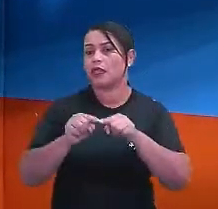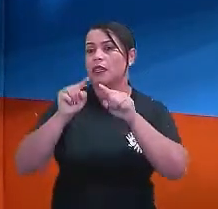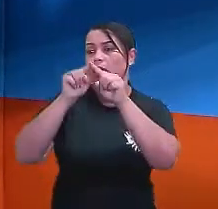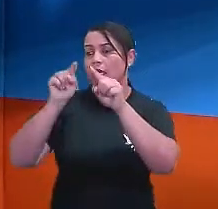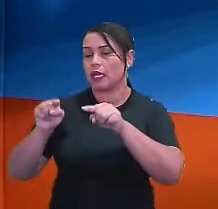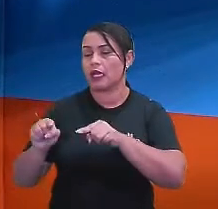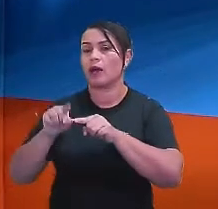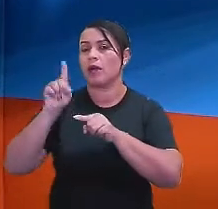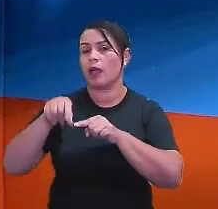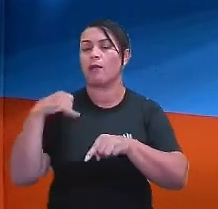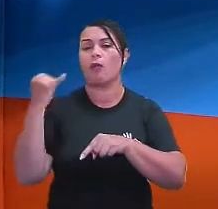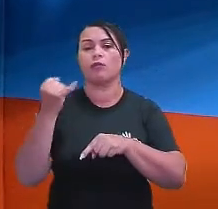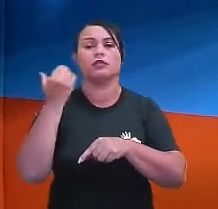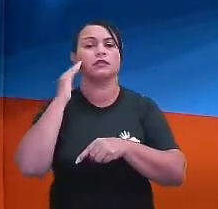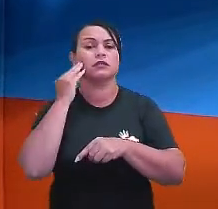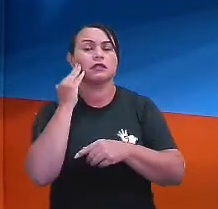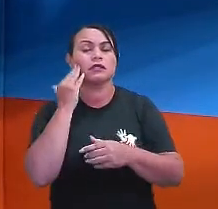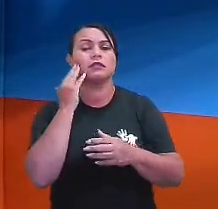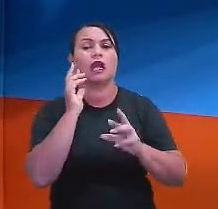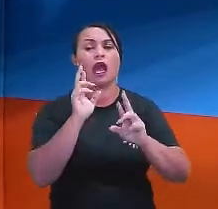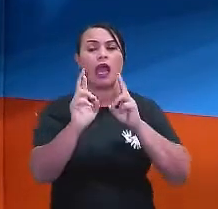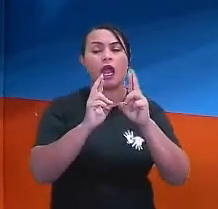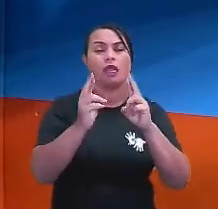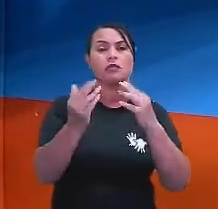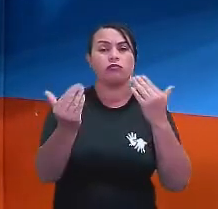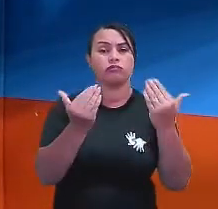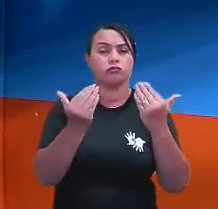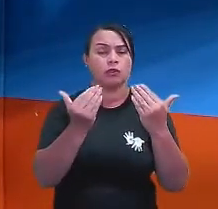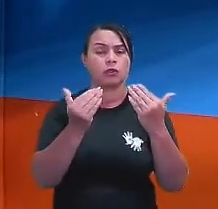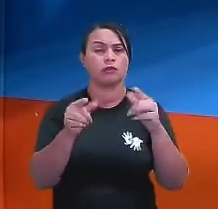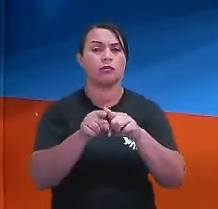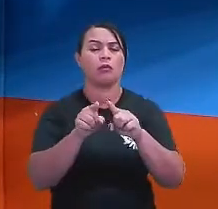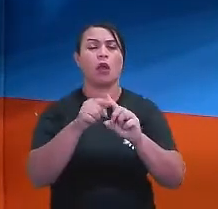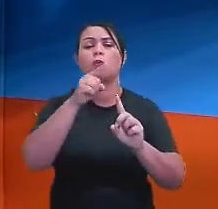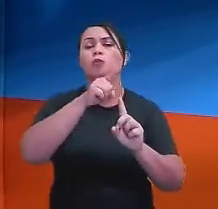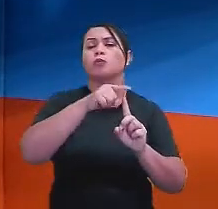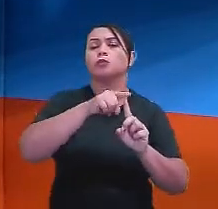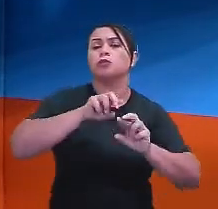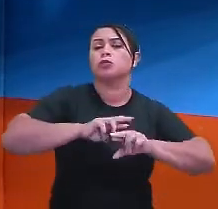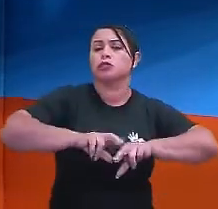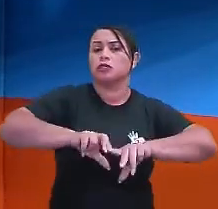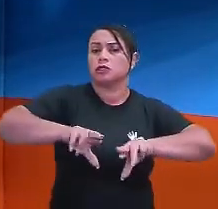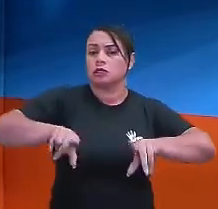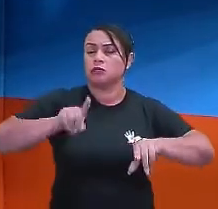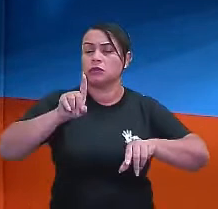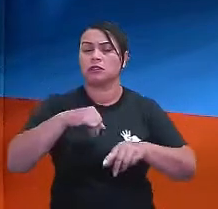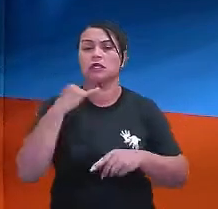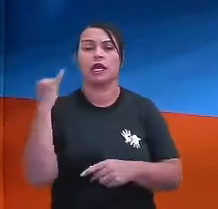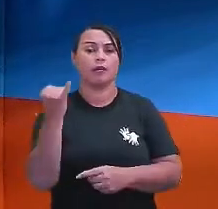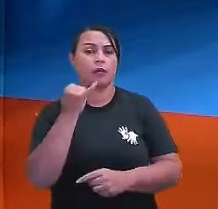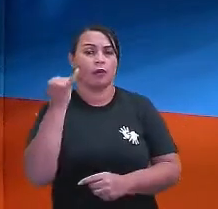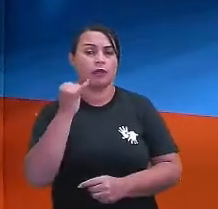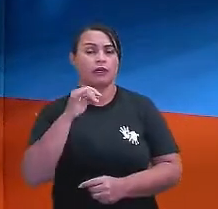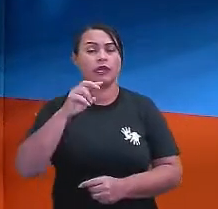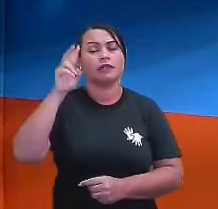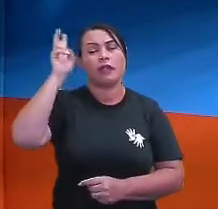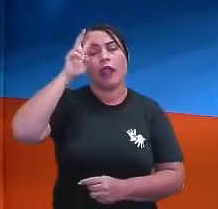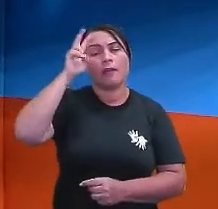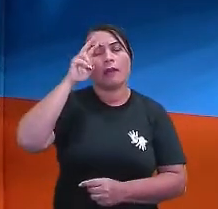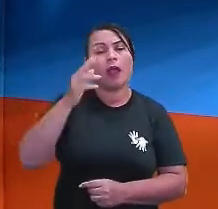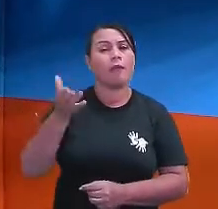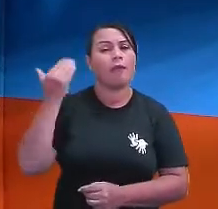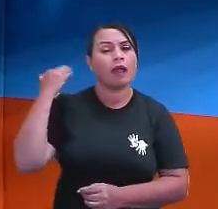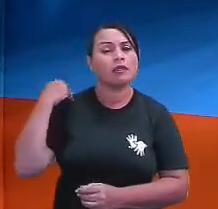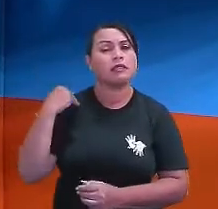a relação do triângulo, os tipos de triângulo, tudo isso. Então, é importante retomar todo esse